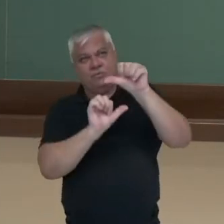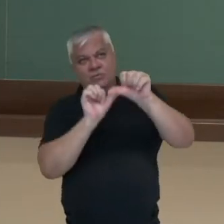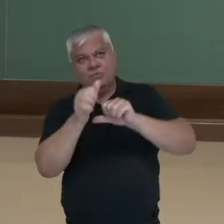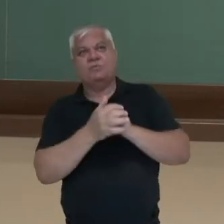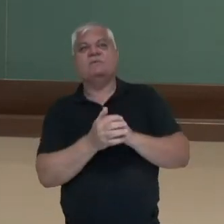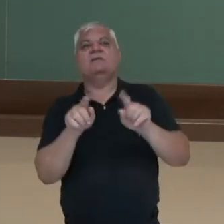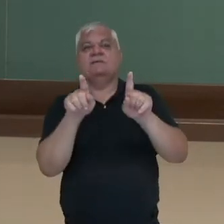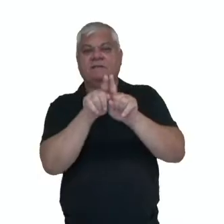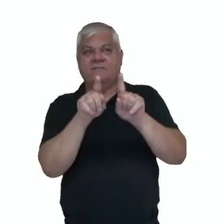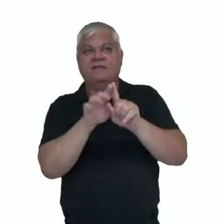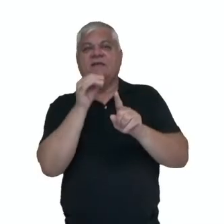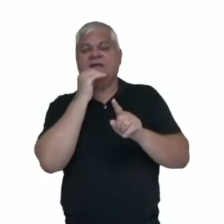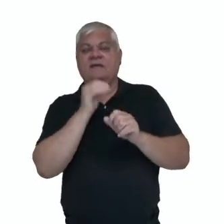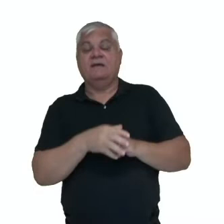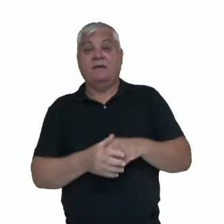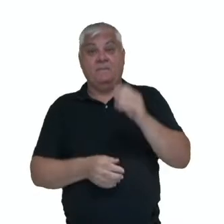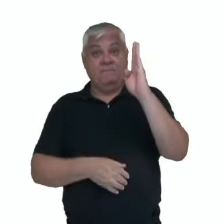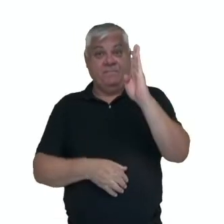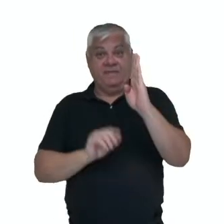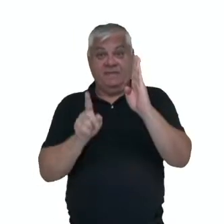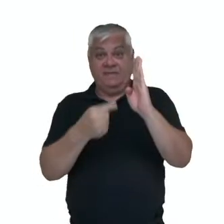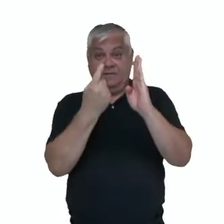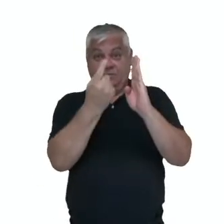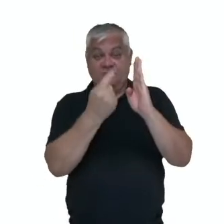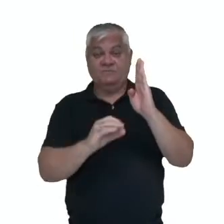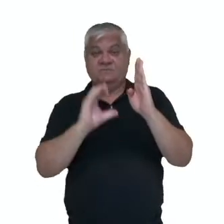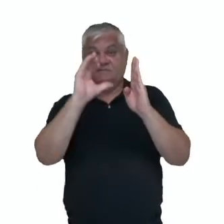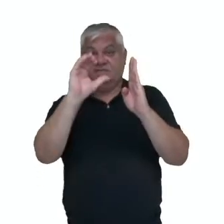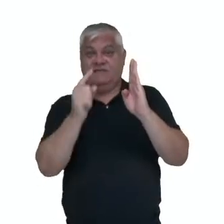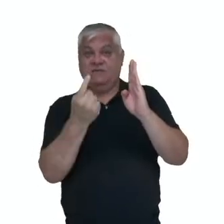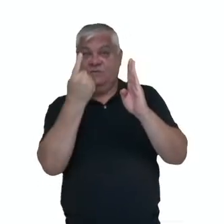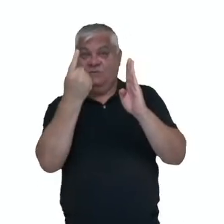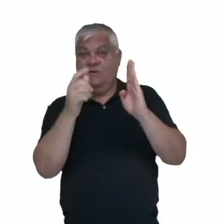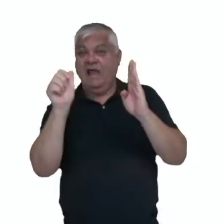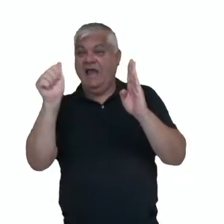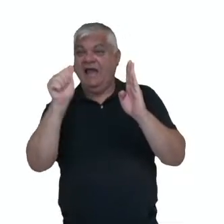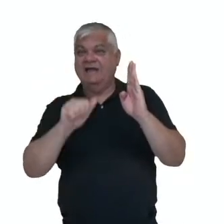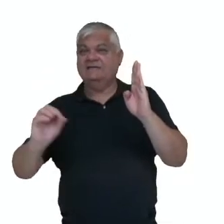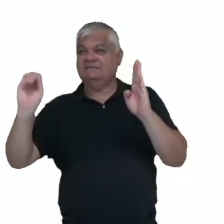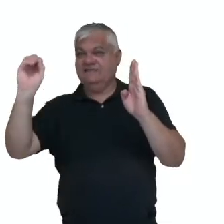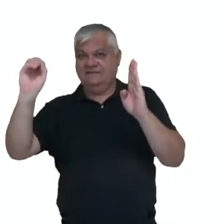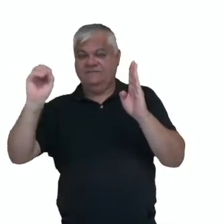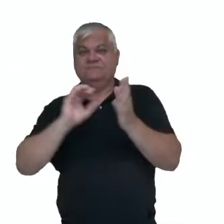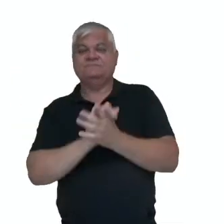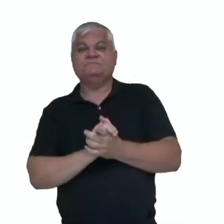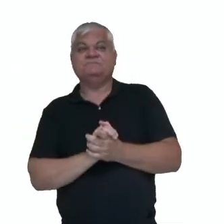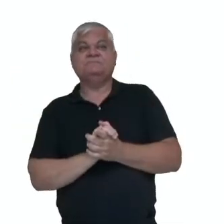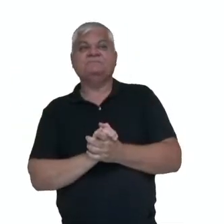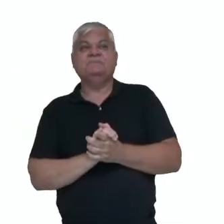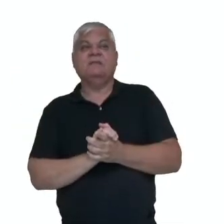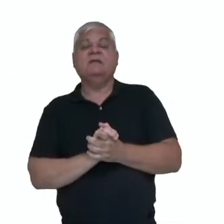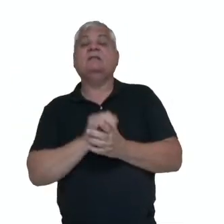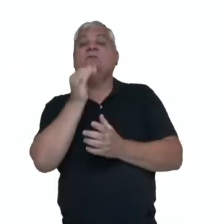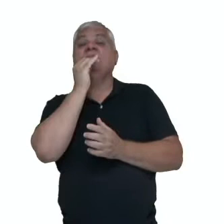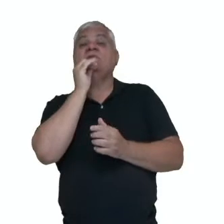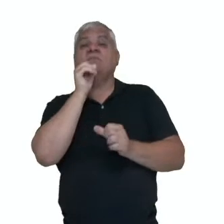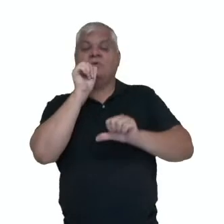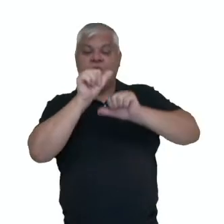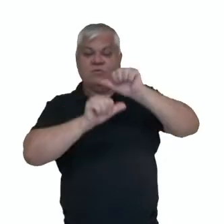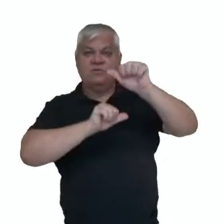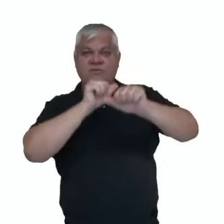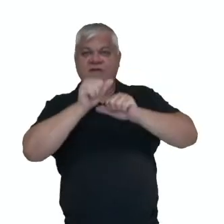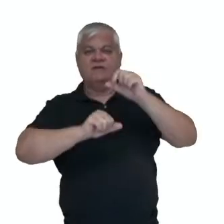fazendo então, b igual a um, c igual a um e a igual a zero. Então, observe que há um deslocamento